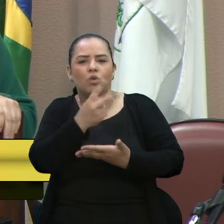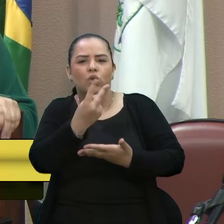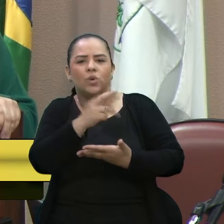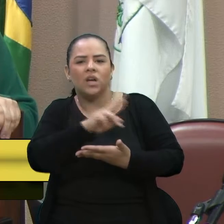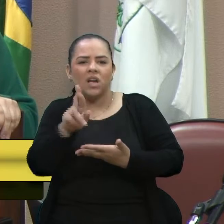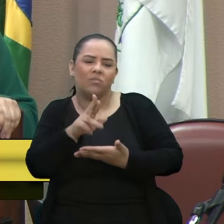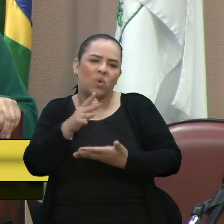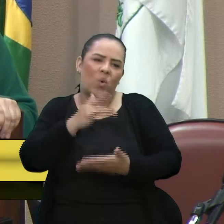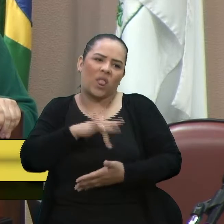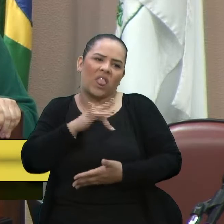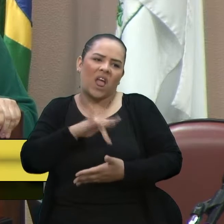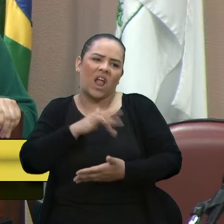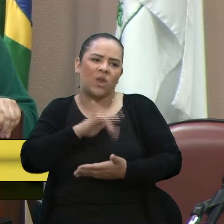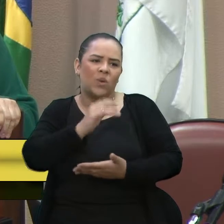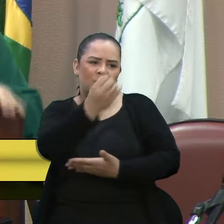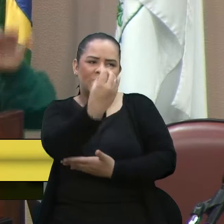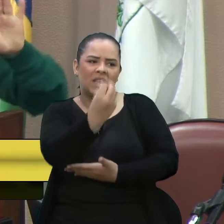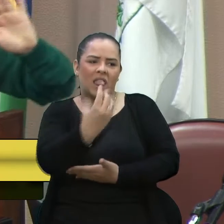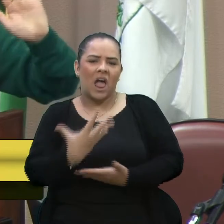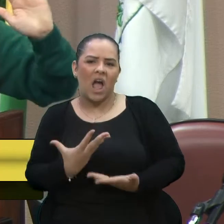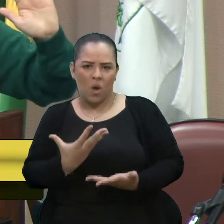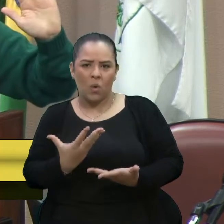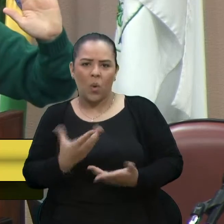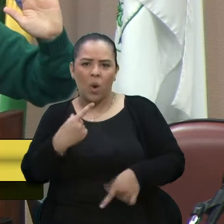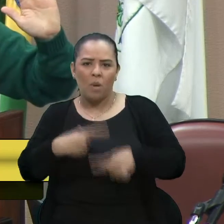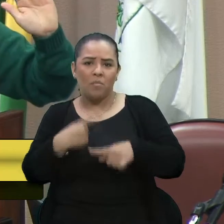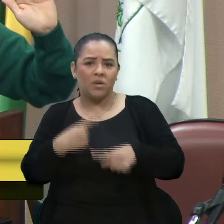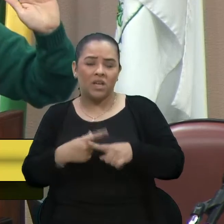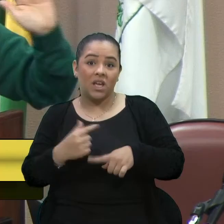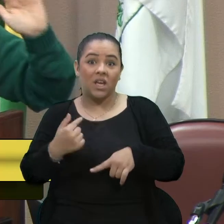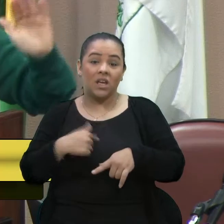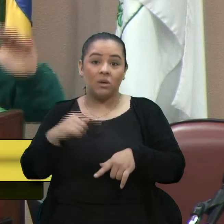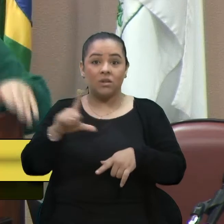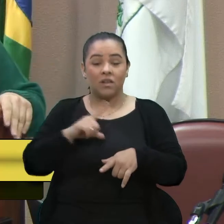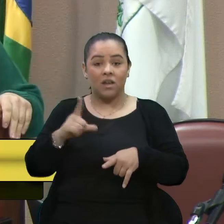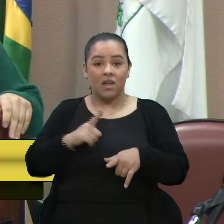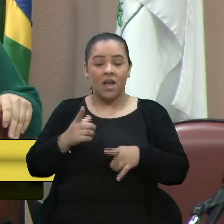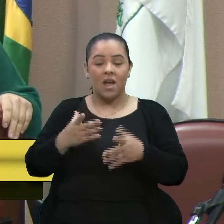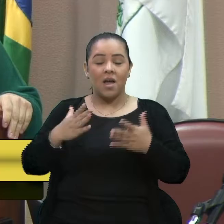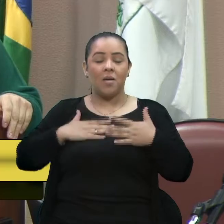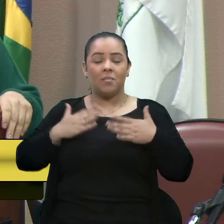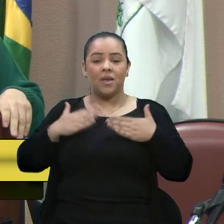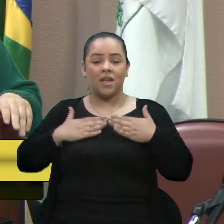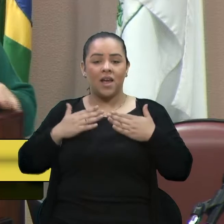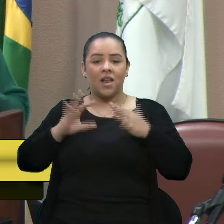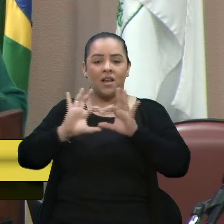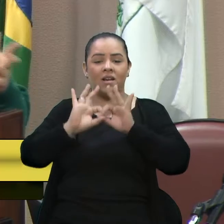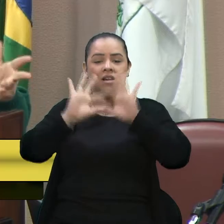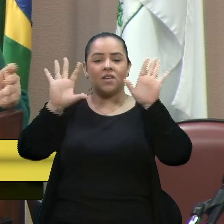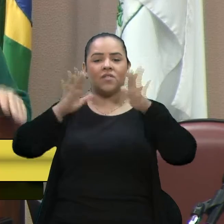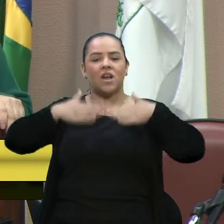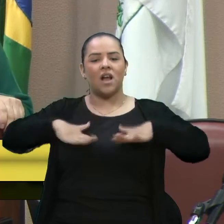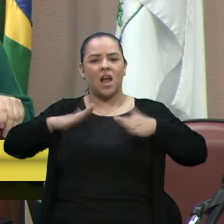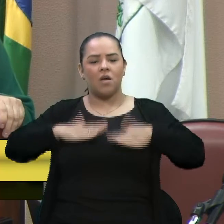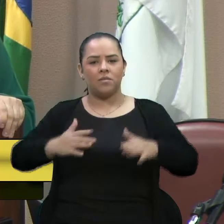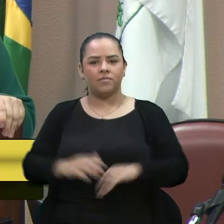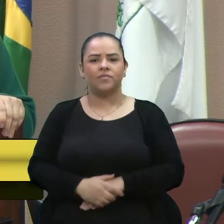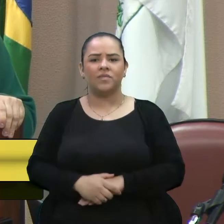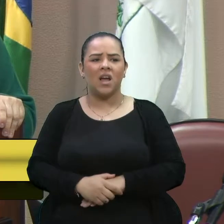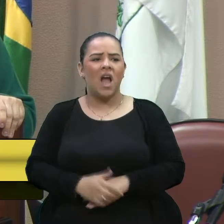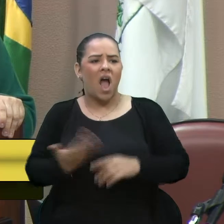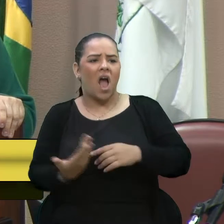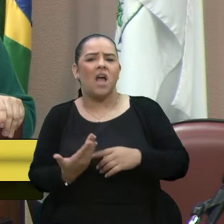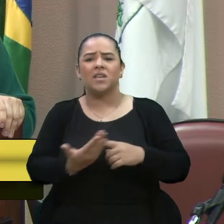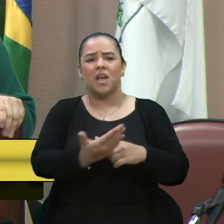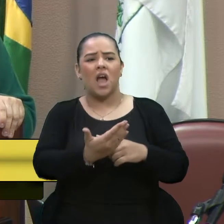esse coitado que está aqui na sinaleira, que pelo menos eu estou com a minha mente livre, ajudei, não neguei. Então a pessoa fala, me ajuda para comprar uma comida?